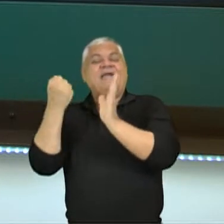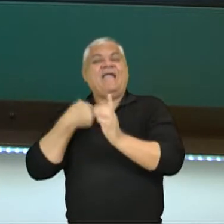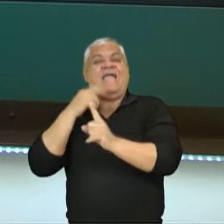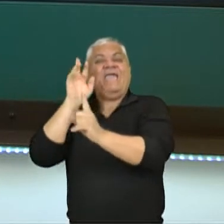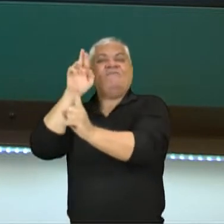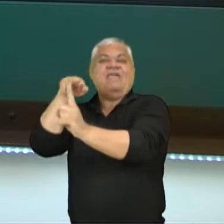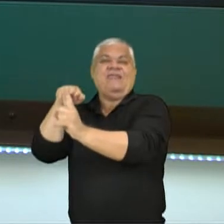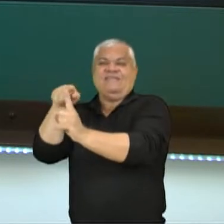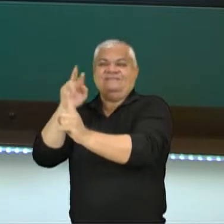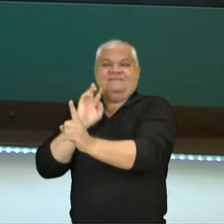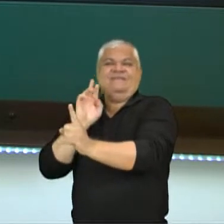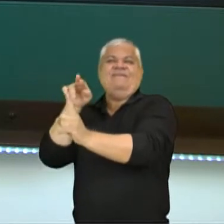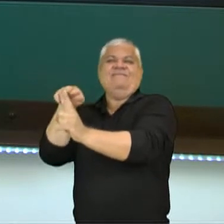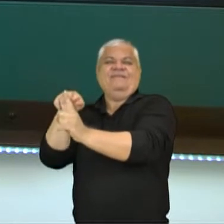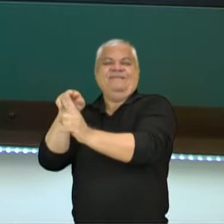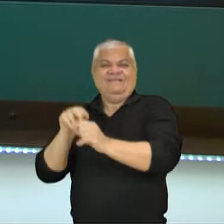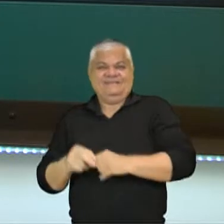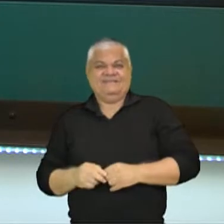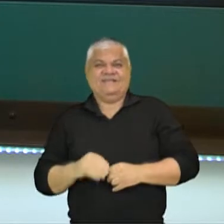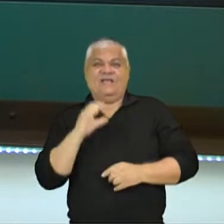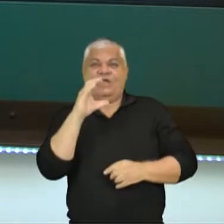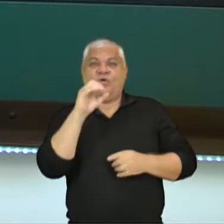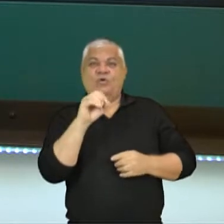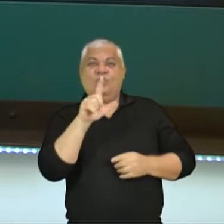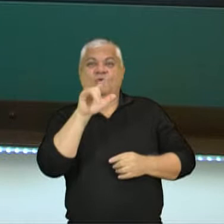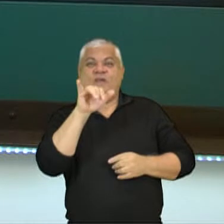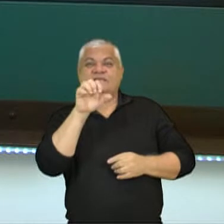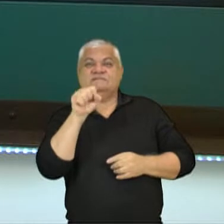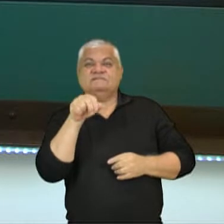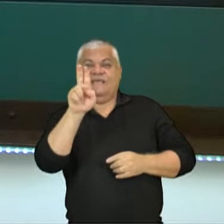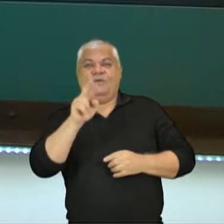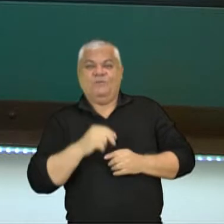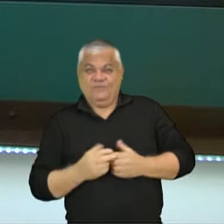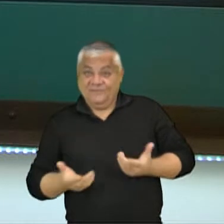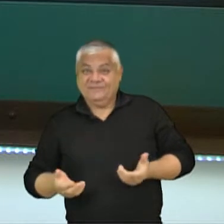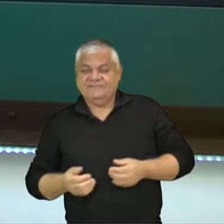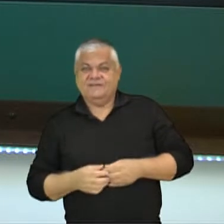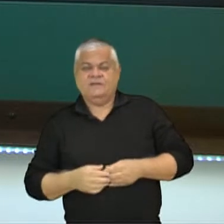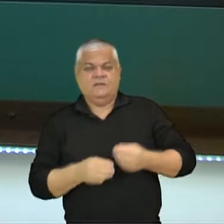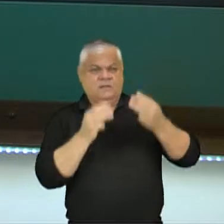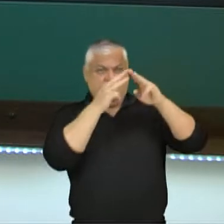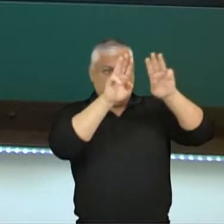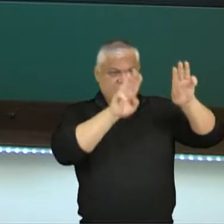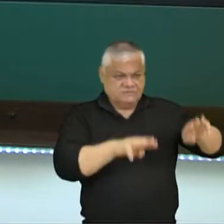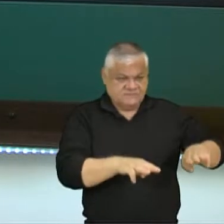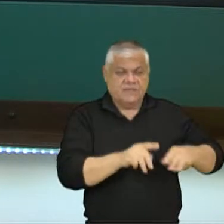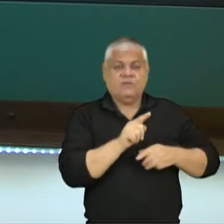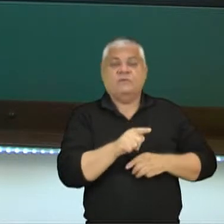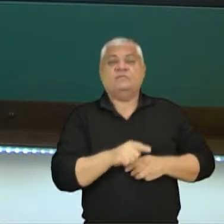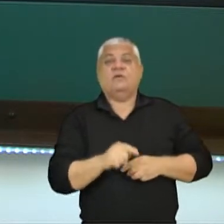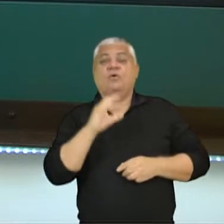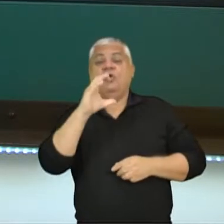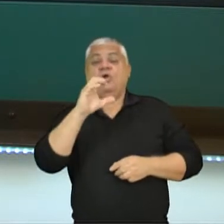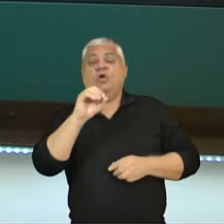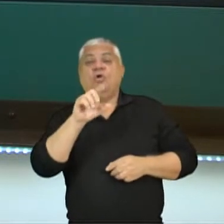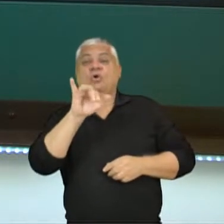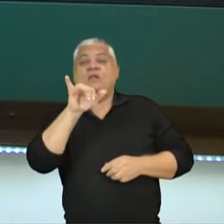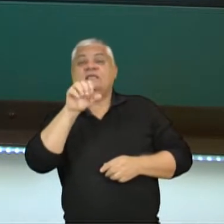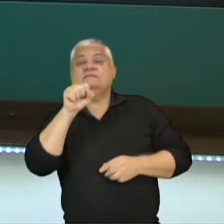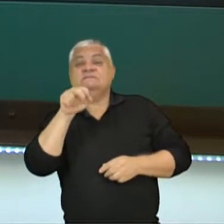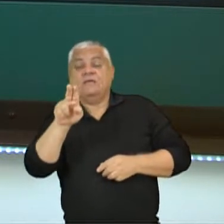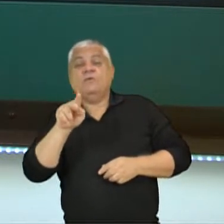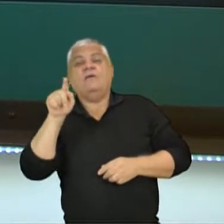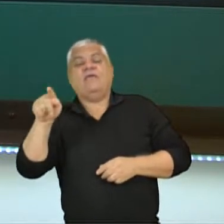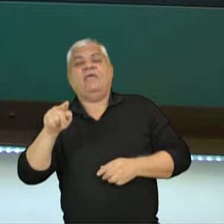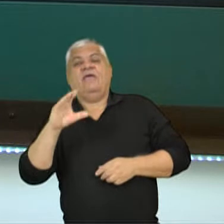Colossium, ou seja, Coliseu, que nem Museu 1. Museu 1 é a casa das musas. Então, Coliseu 1 seria a casa do colosso. E